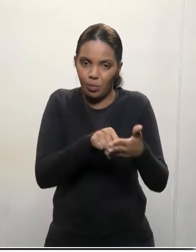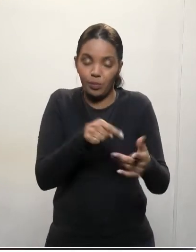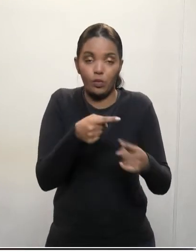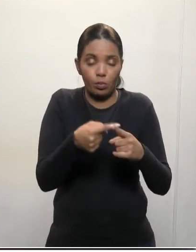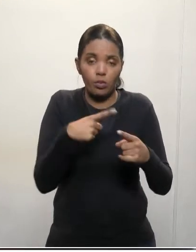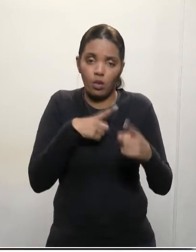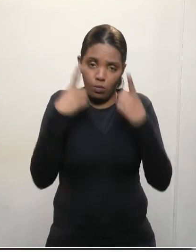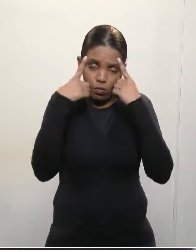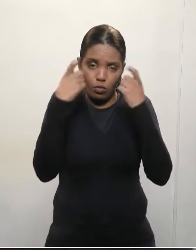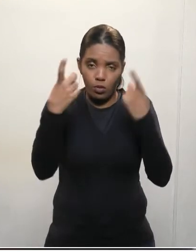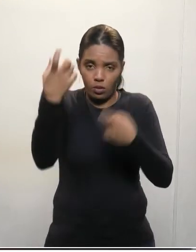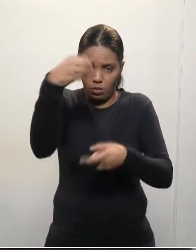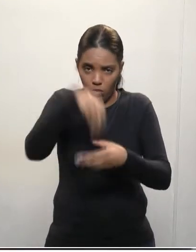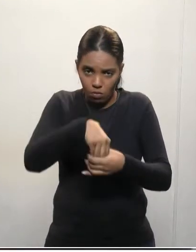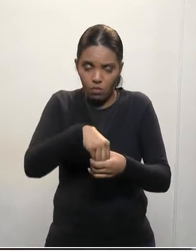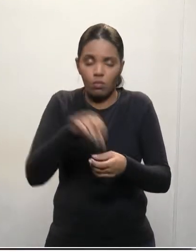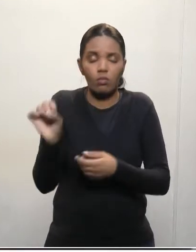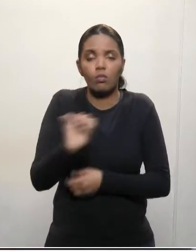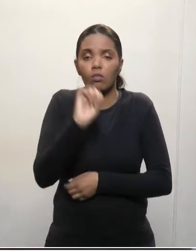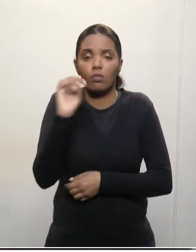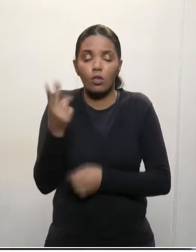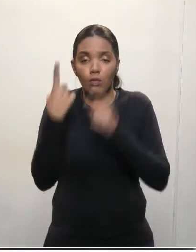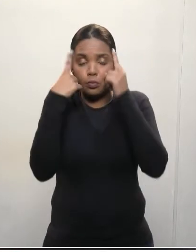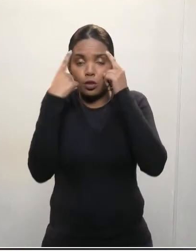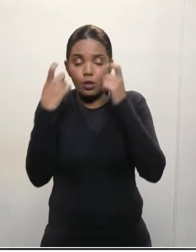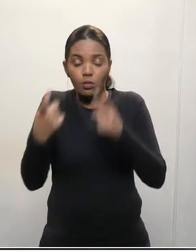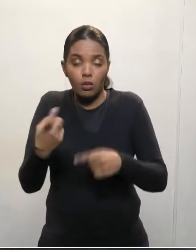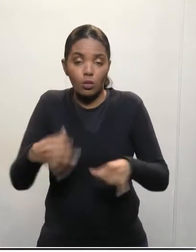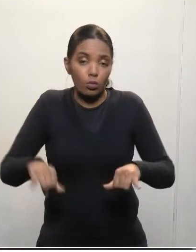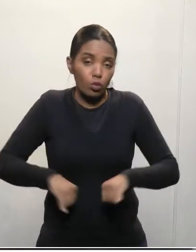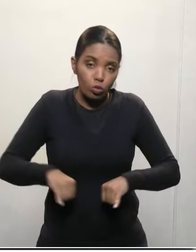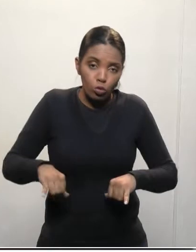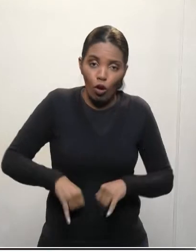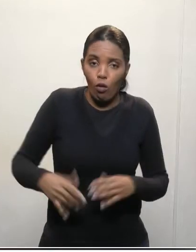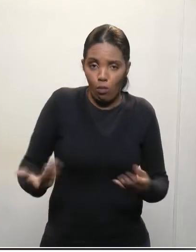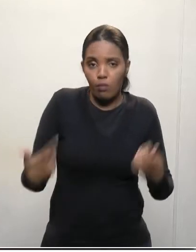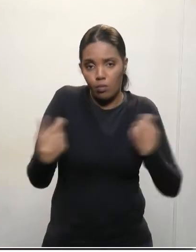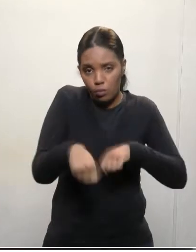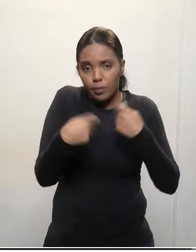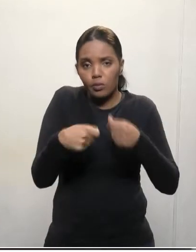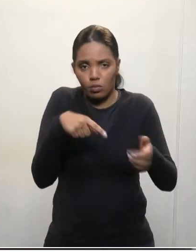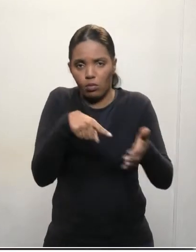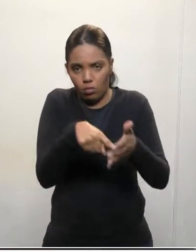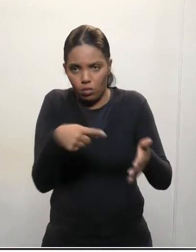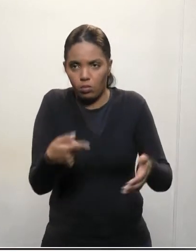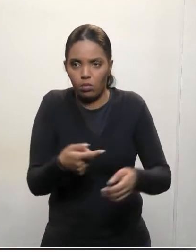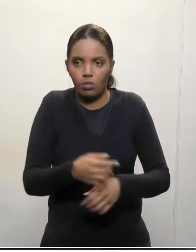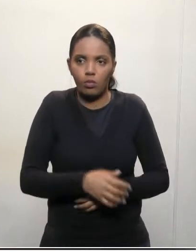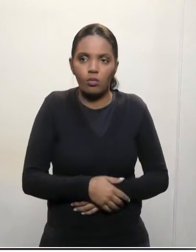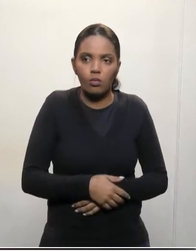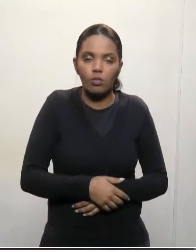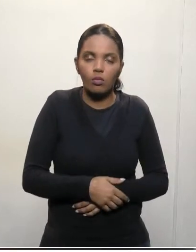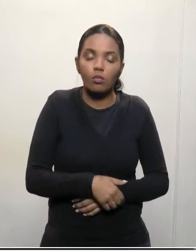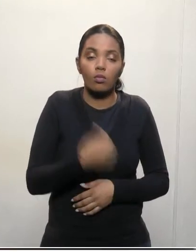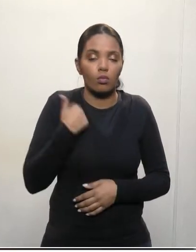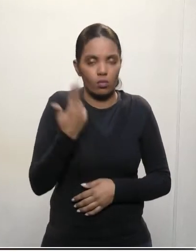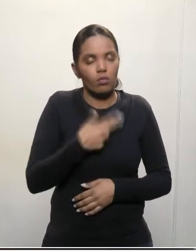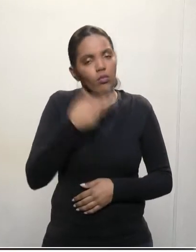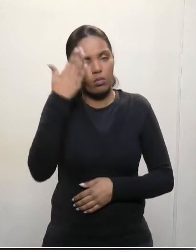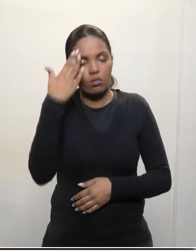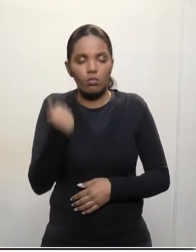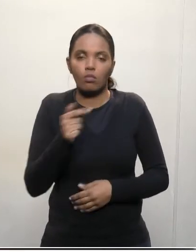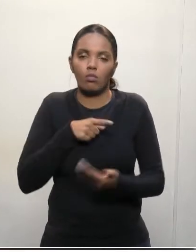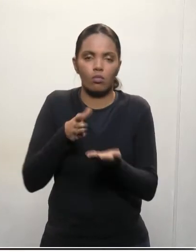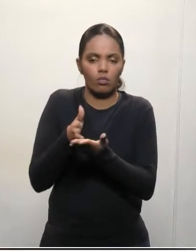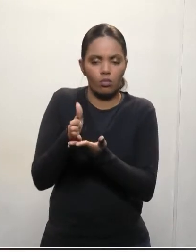estão sofrendo ou da situação de violência que está vivendo. Nós sabemos, senhor presidente, que só aqueles dados que